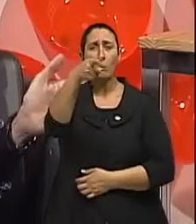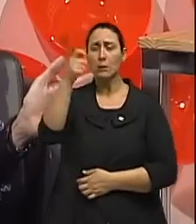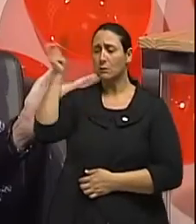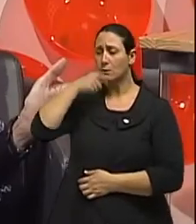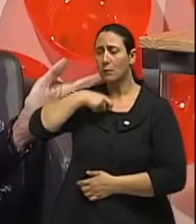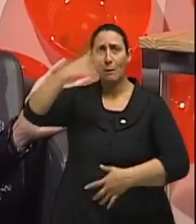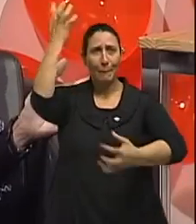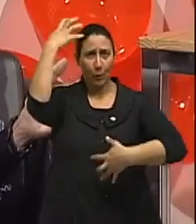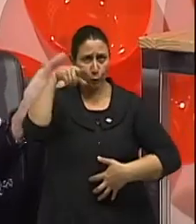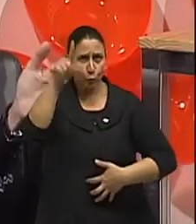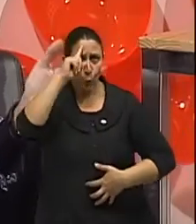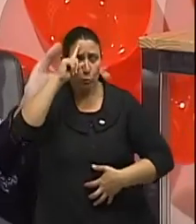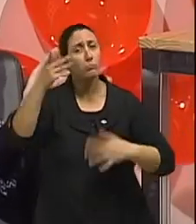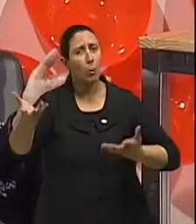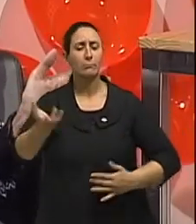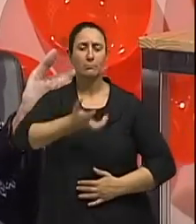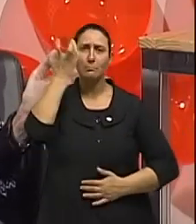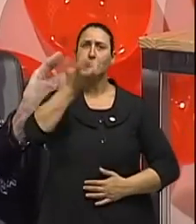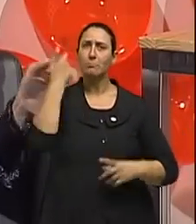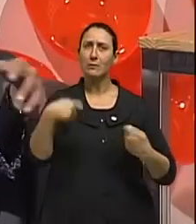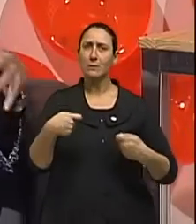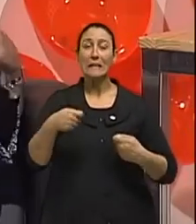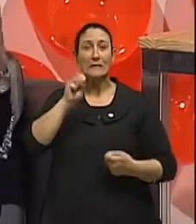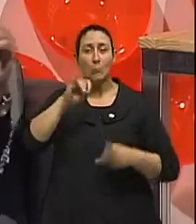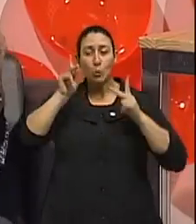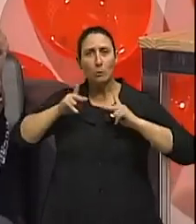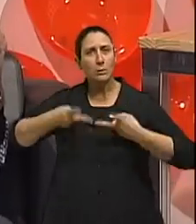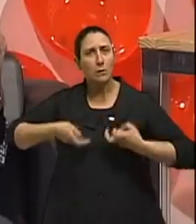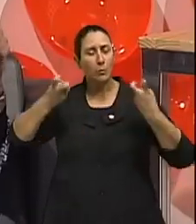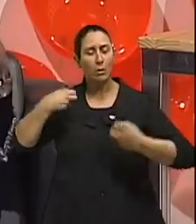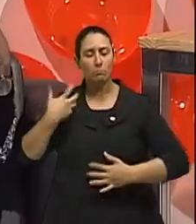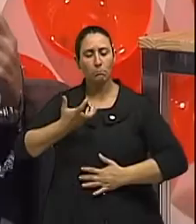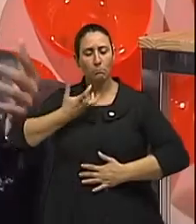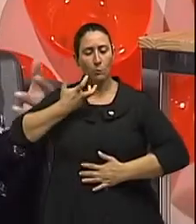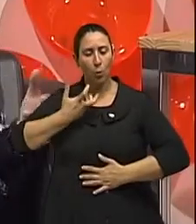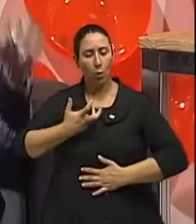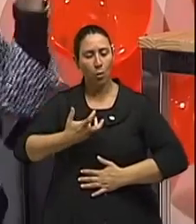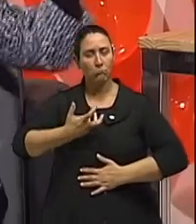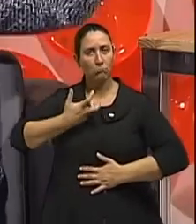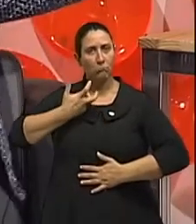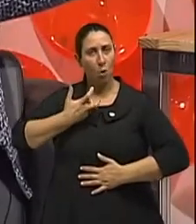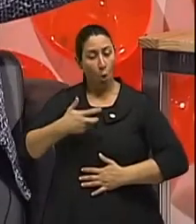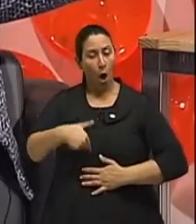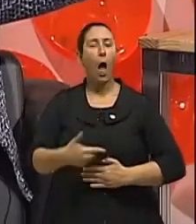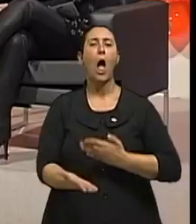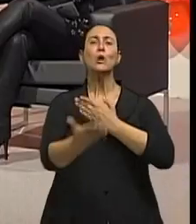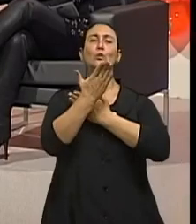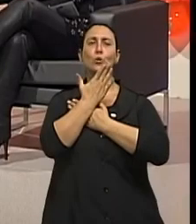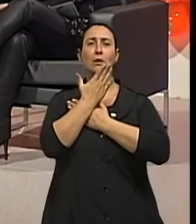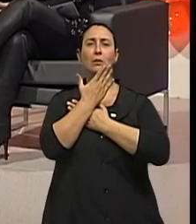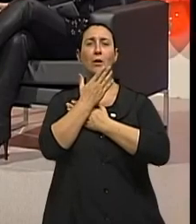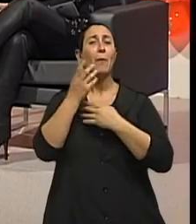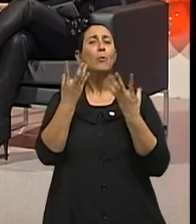menos a pessoa precisa, Isabel, mais ela quer fazer. Porque se ela está super bem agora, ela pratica a respiração, vai tudo para a poupança.